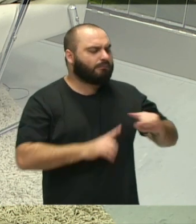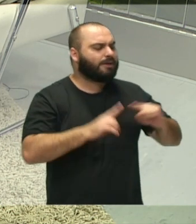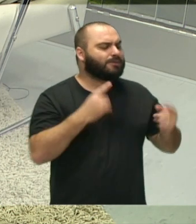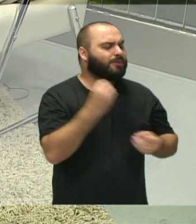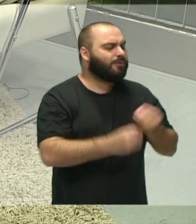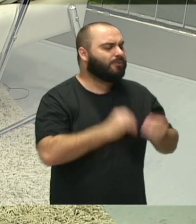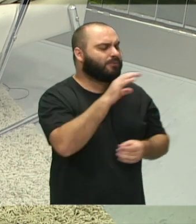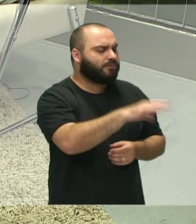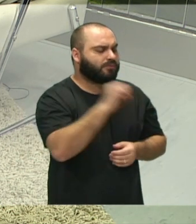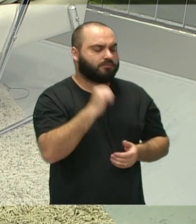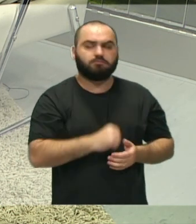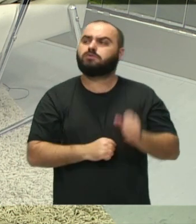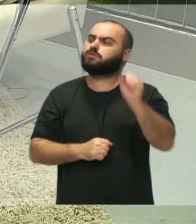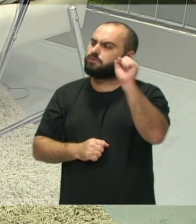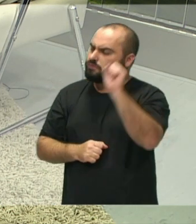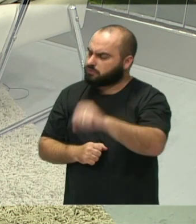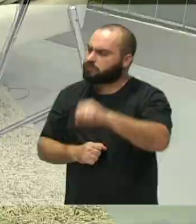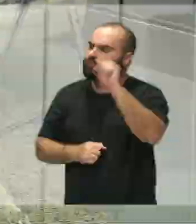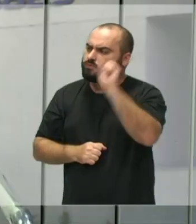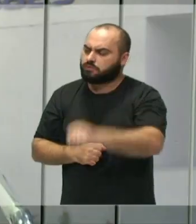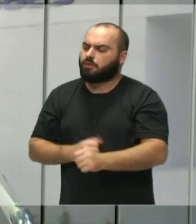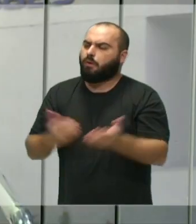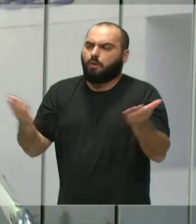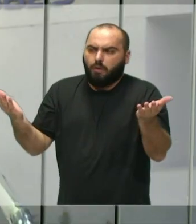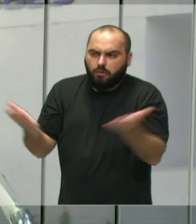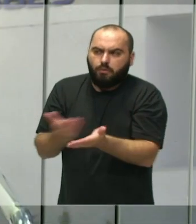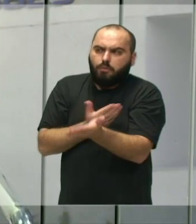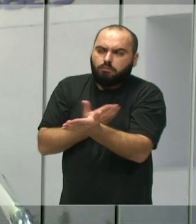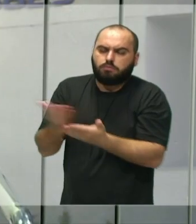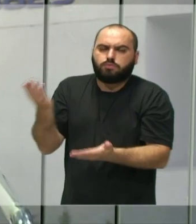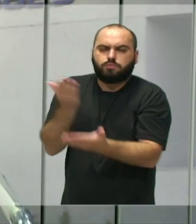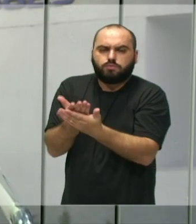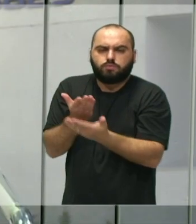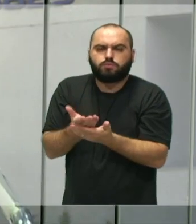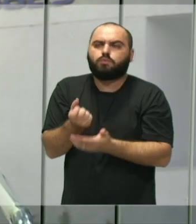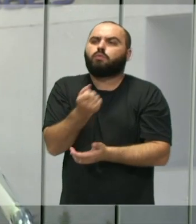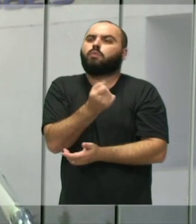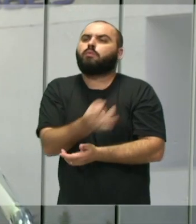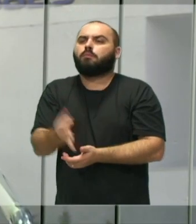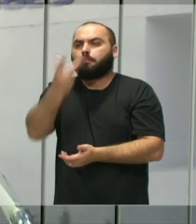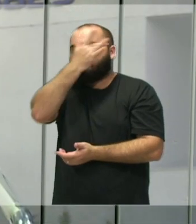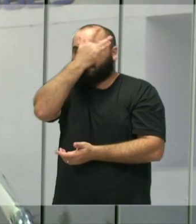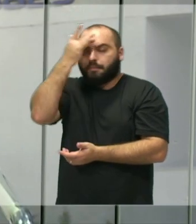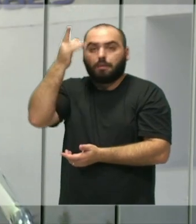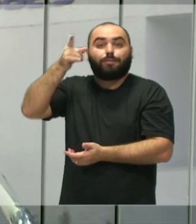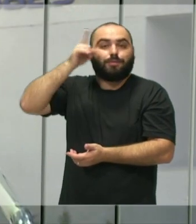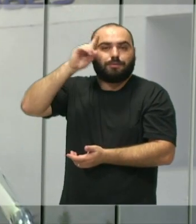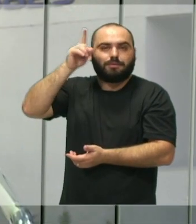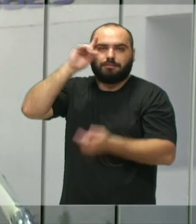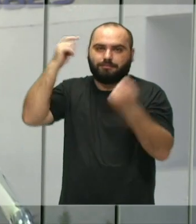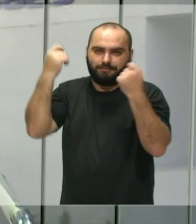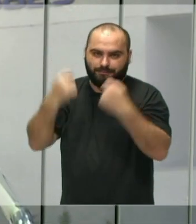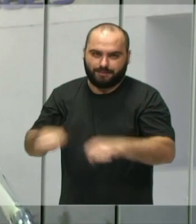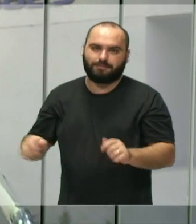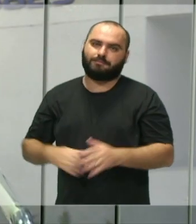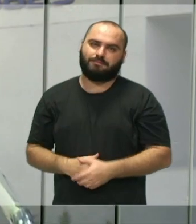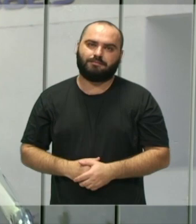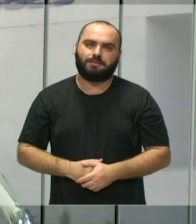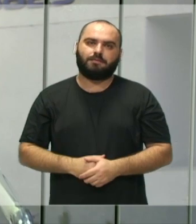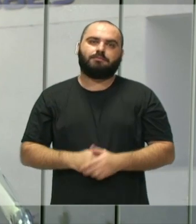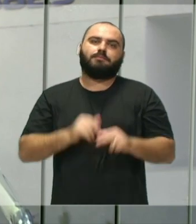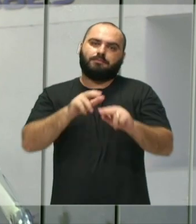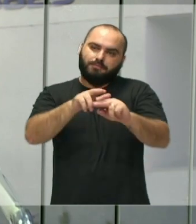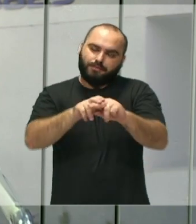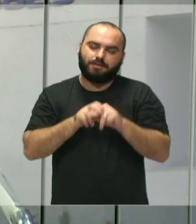onde que eu vou? A gente vai estar, agora a gente começou o estudo de quantas pessoas vão ser necessárias por dia, então a gente também conta com a